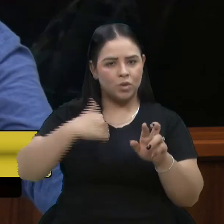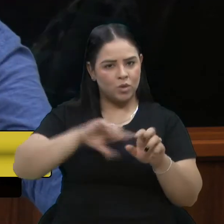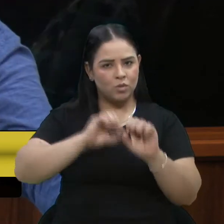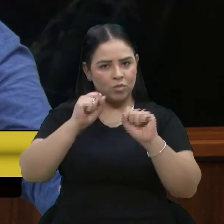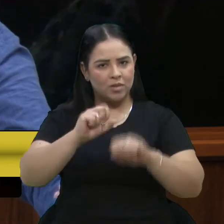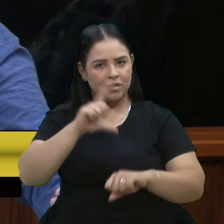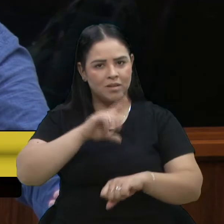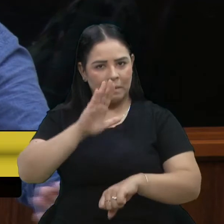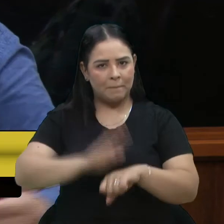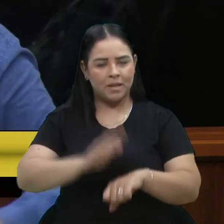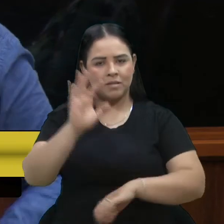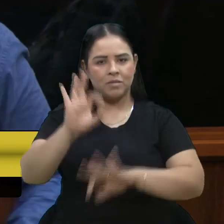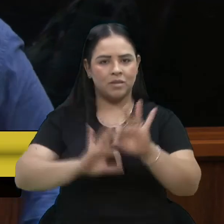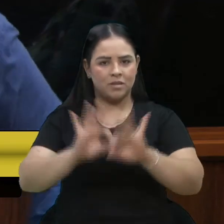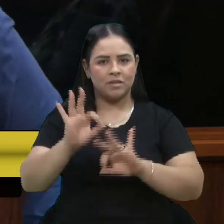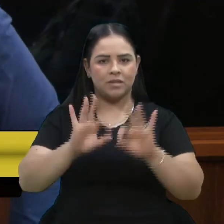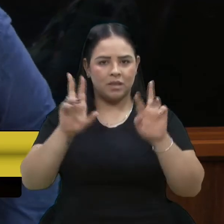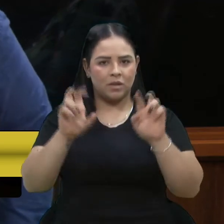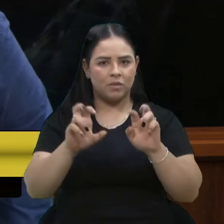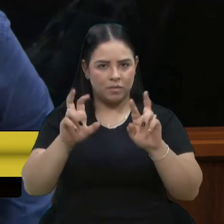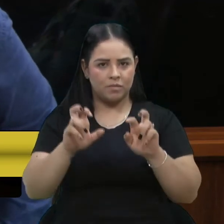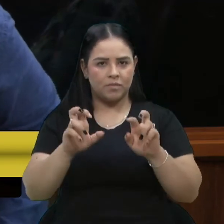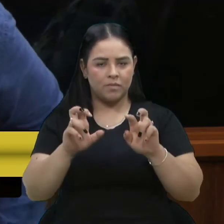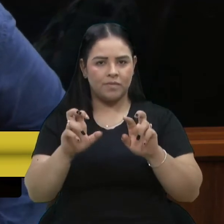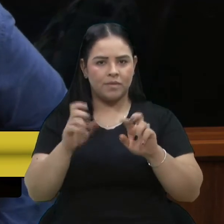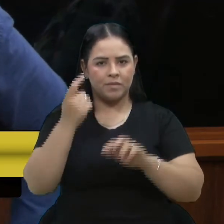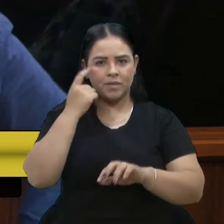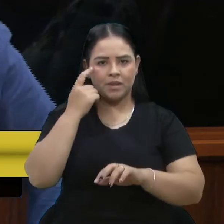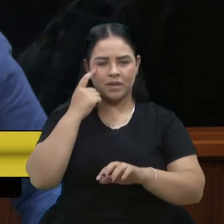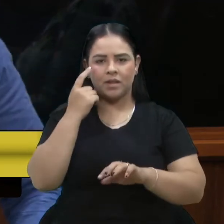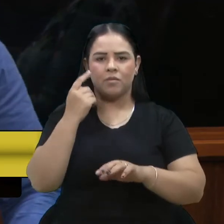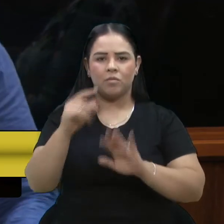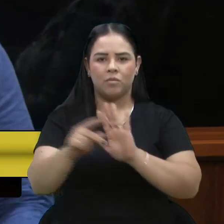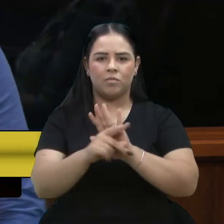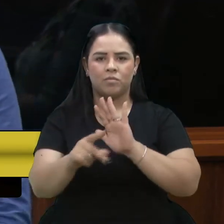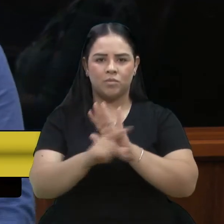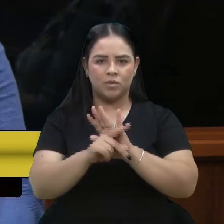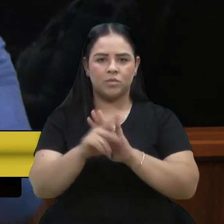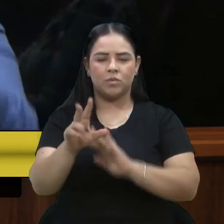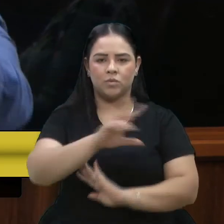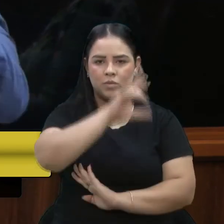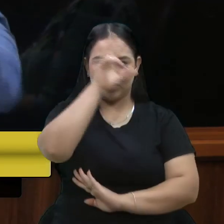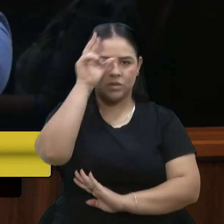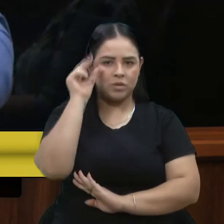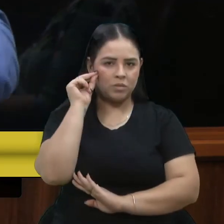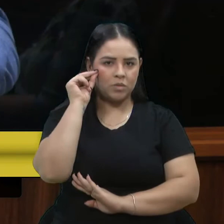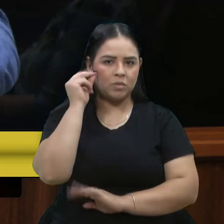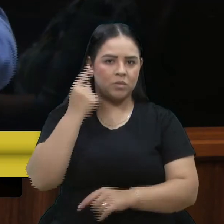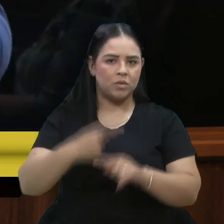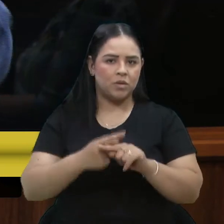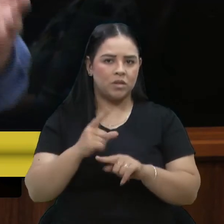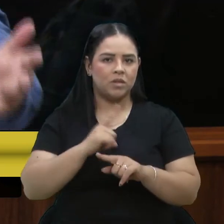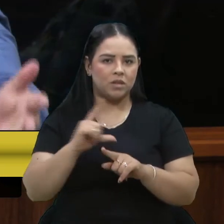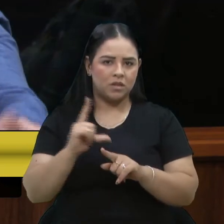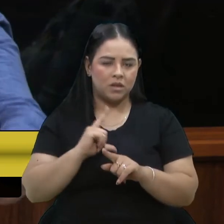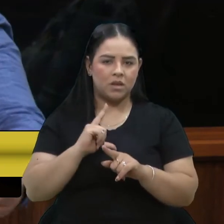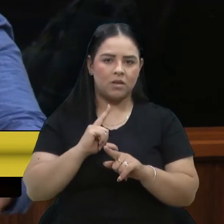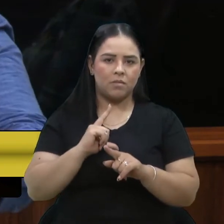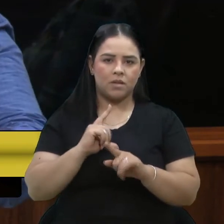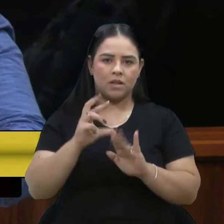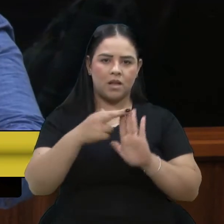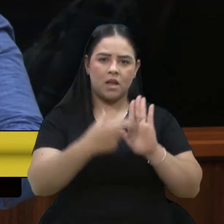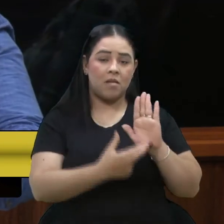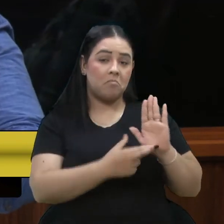projetos nesse sentido, de pensar em políticas públicas municipais, talvez carecendo de mais regulamentação,